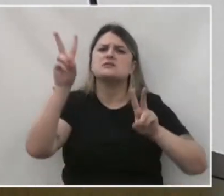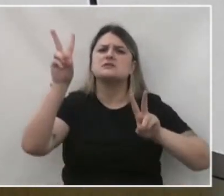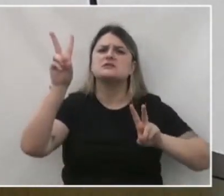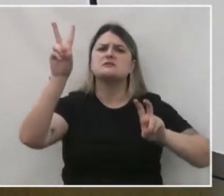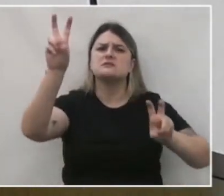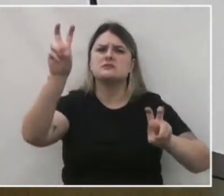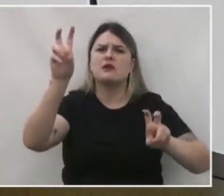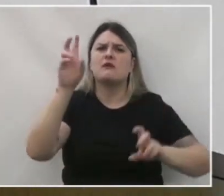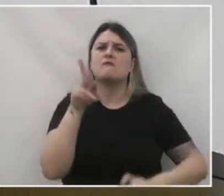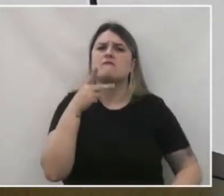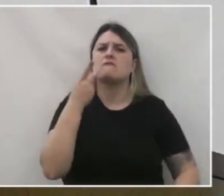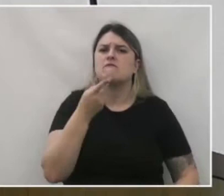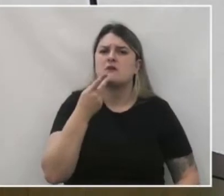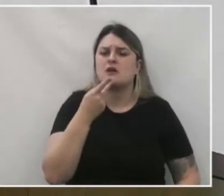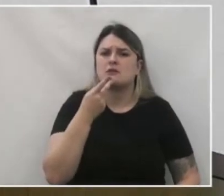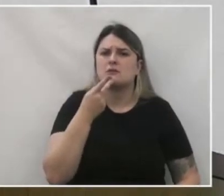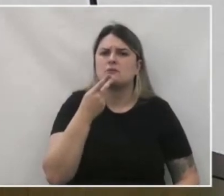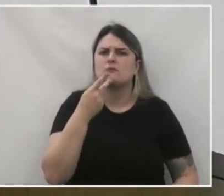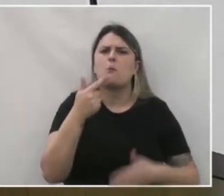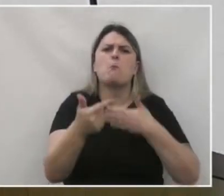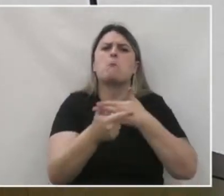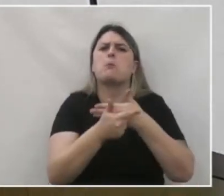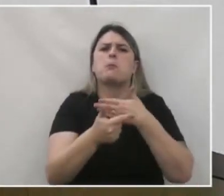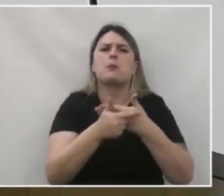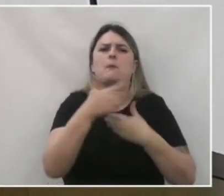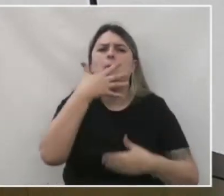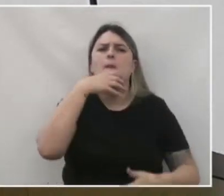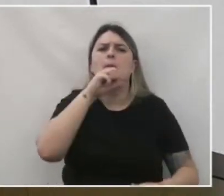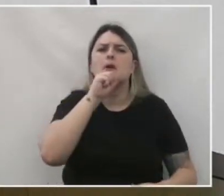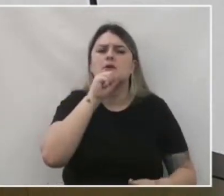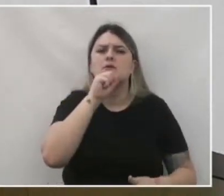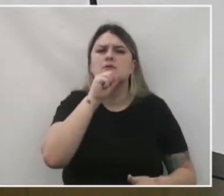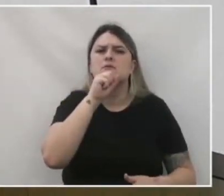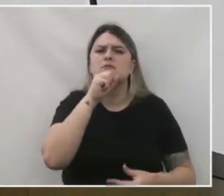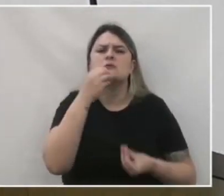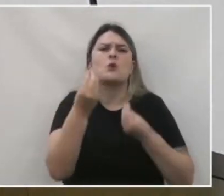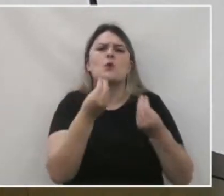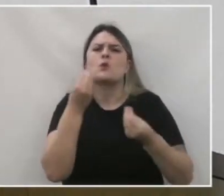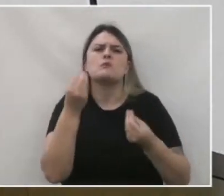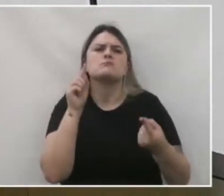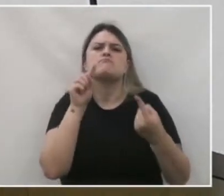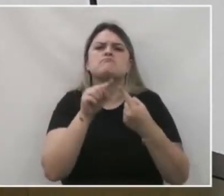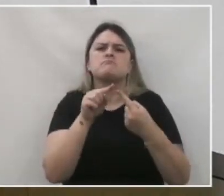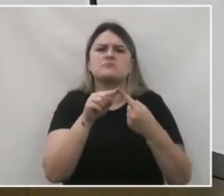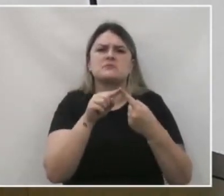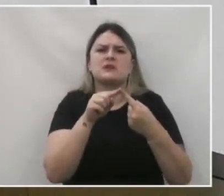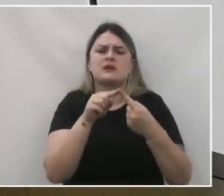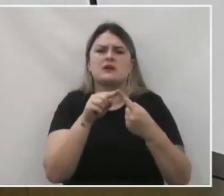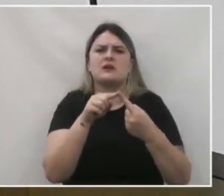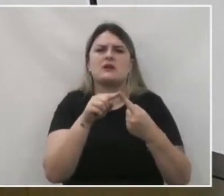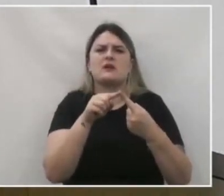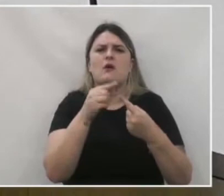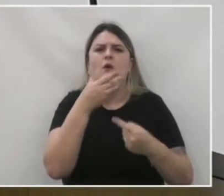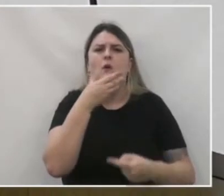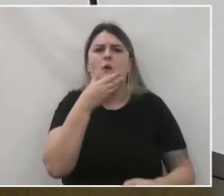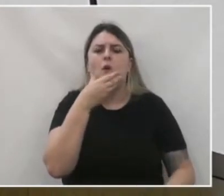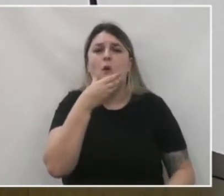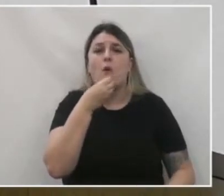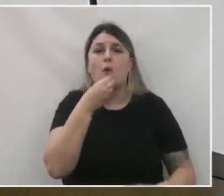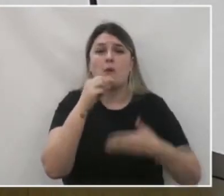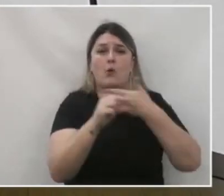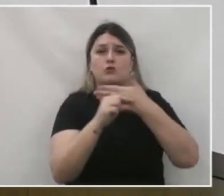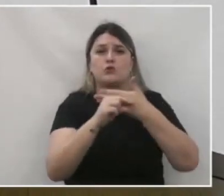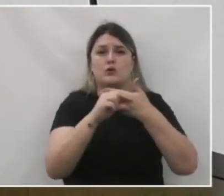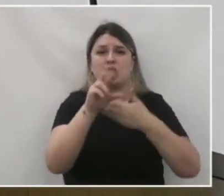sobre a função paterna. E como pontuou muito bem o psicanalista Ricardo Trinca, abre